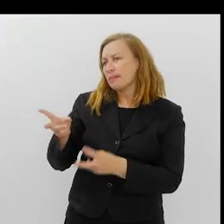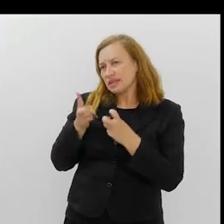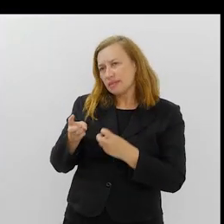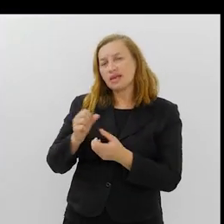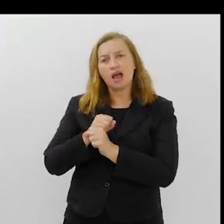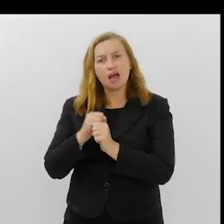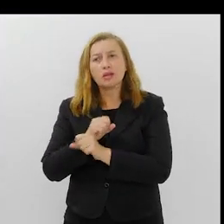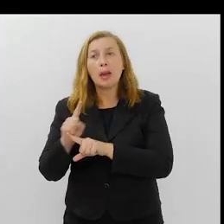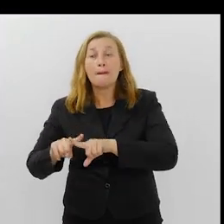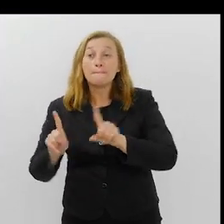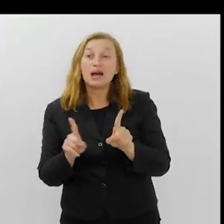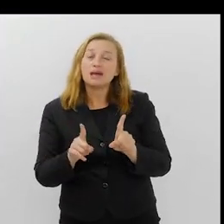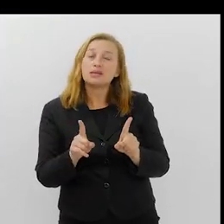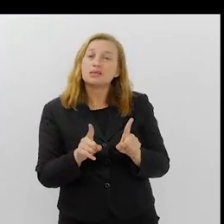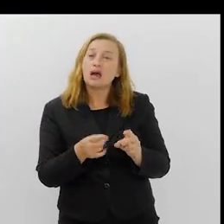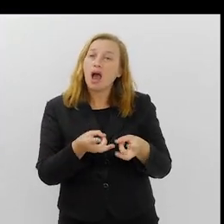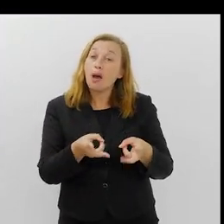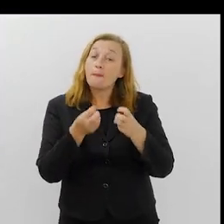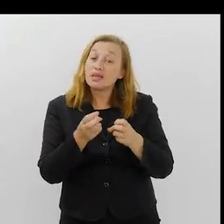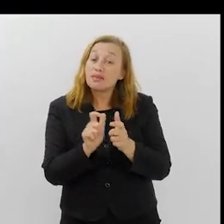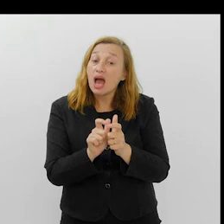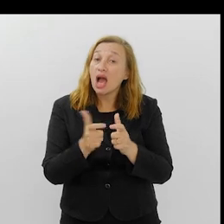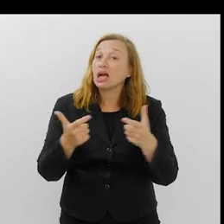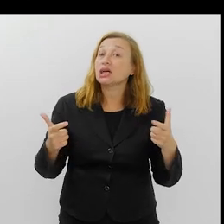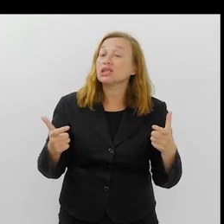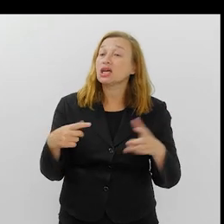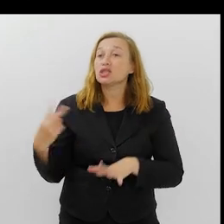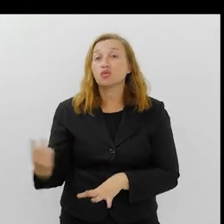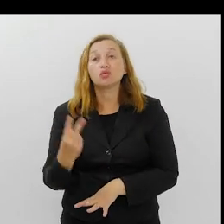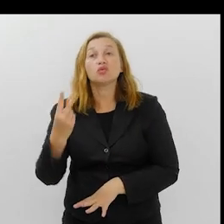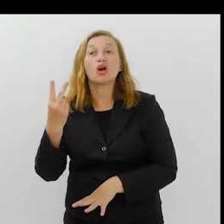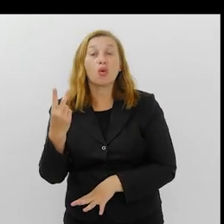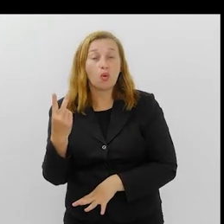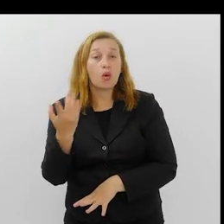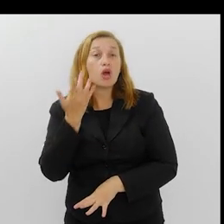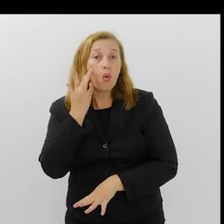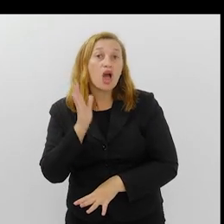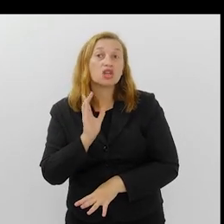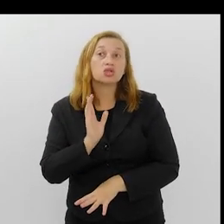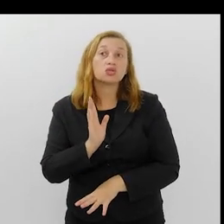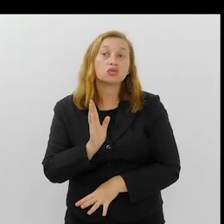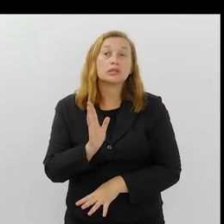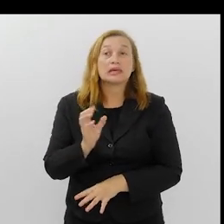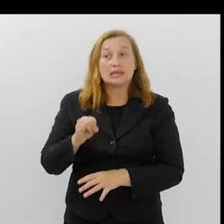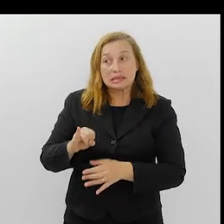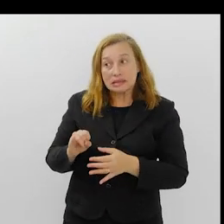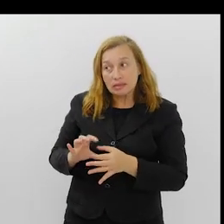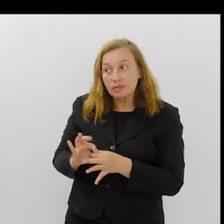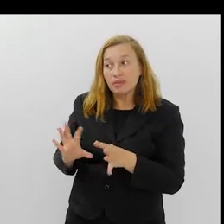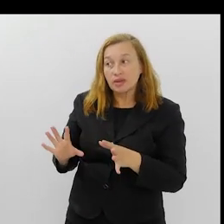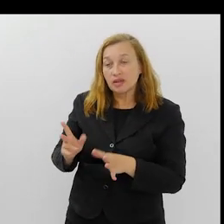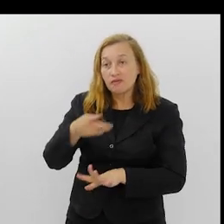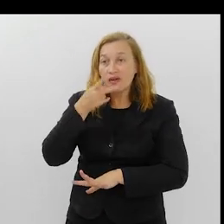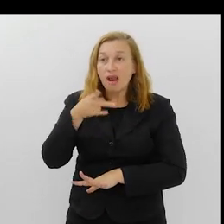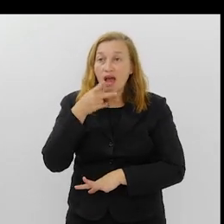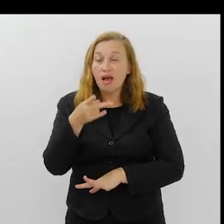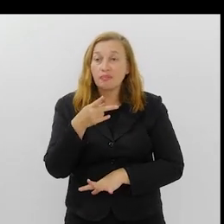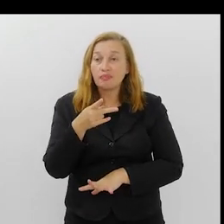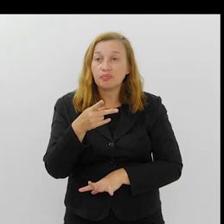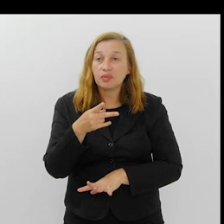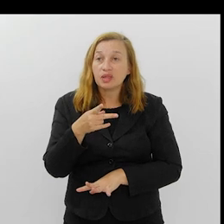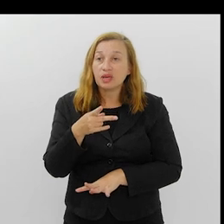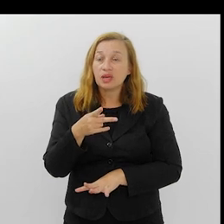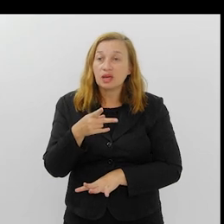percebemos isso há muito tempo, mas a perceber o tamanho do valor disso. Eu acho até, se me permite você falar isso,